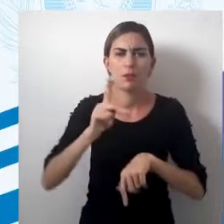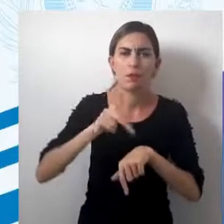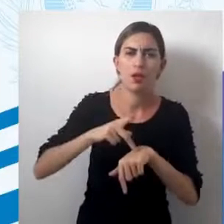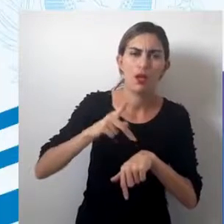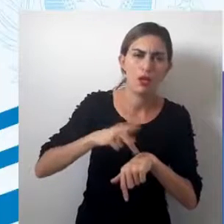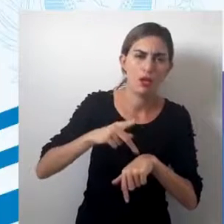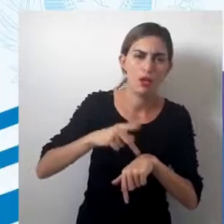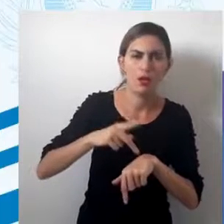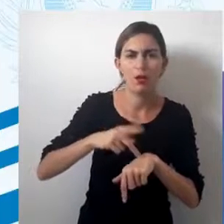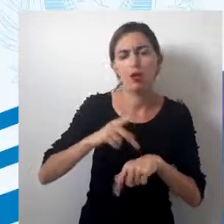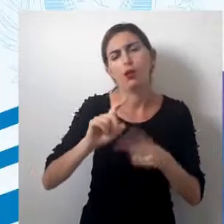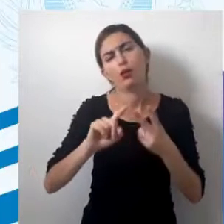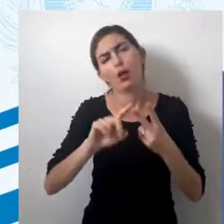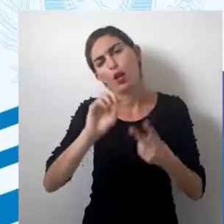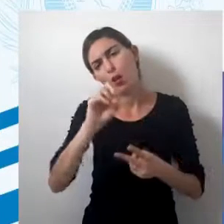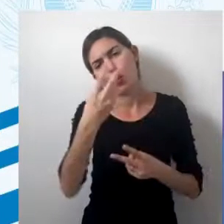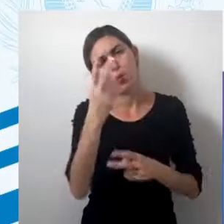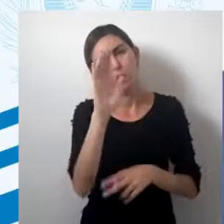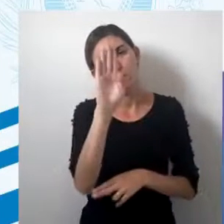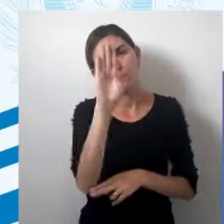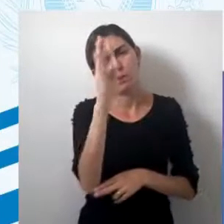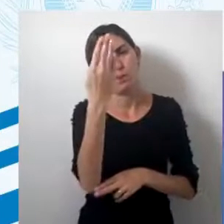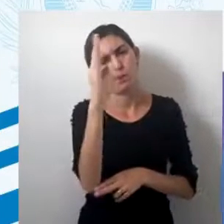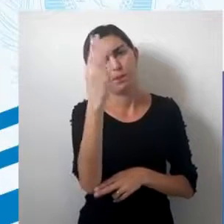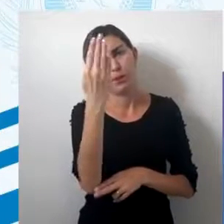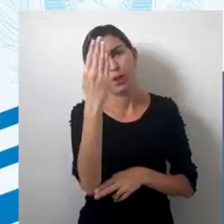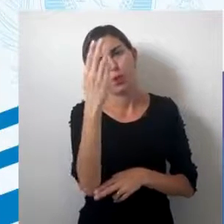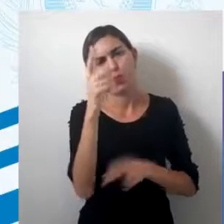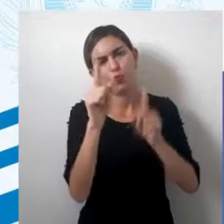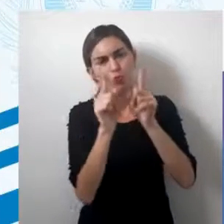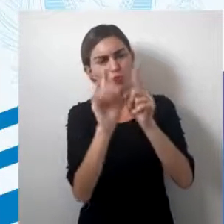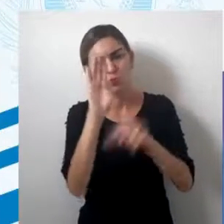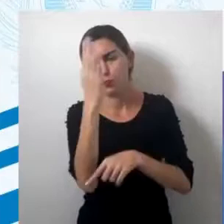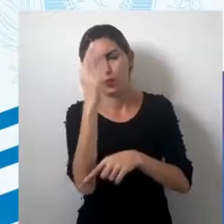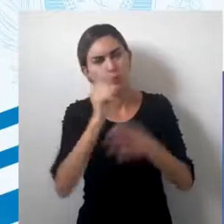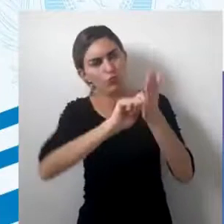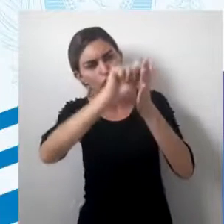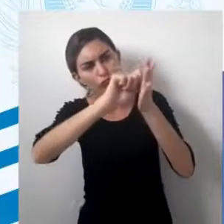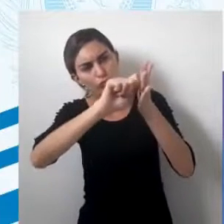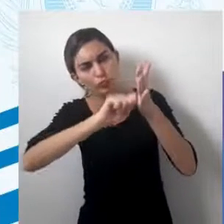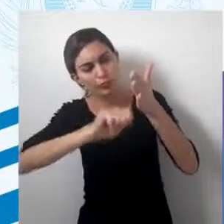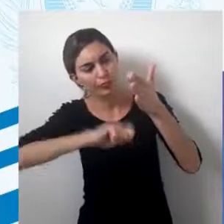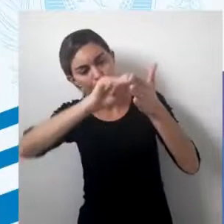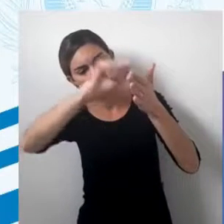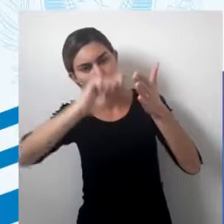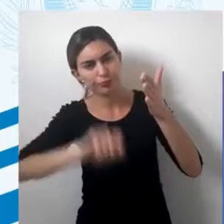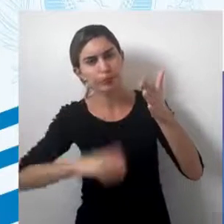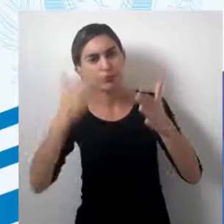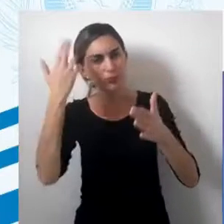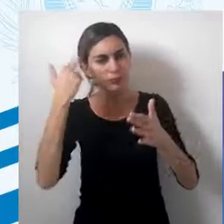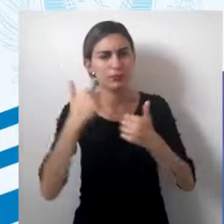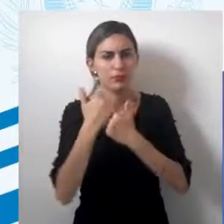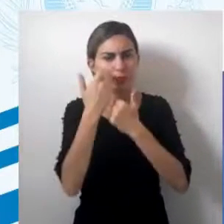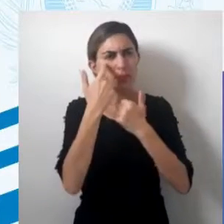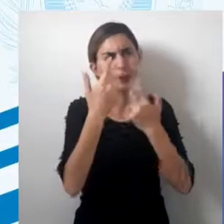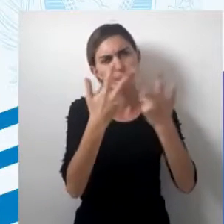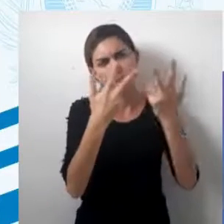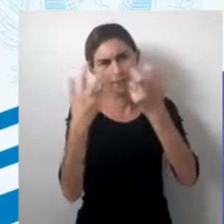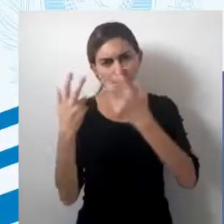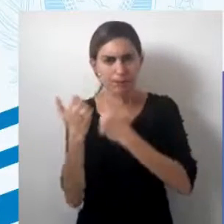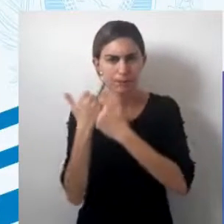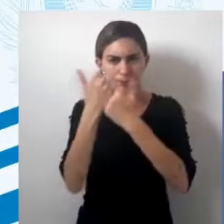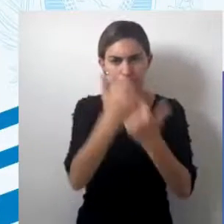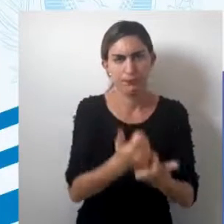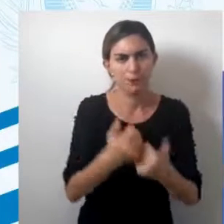momento, que era a pedra ou a madeira. Posteriormente, a gente observa nessas representações